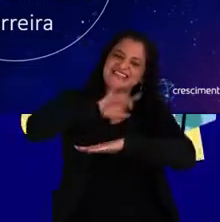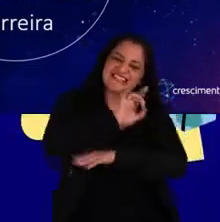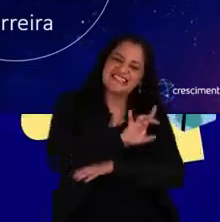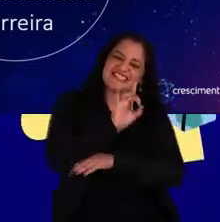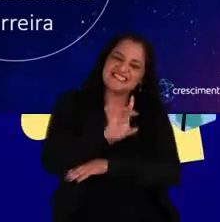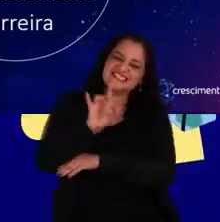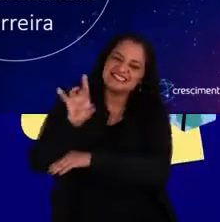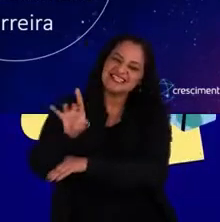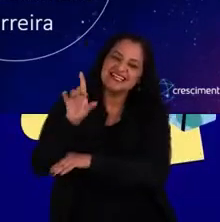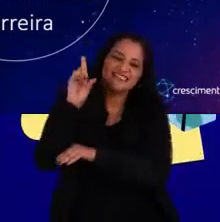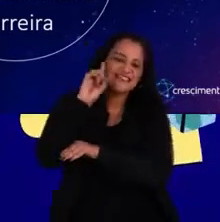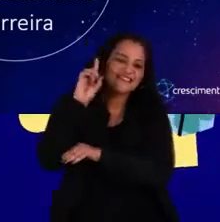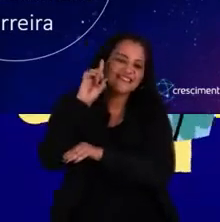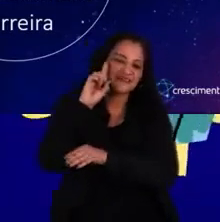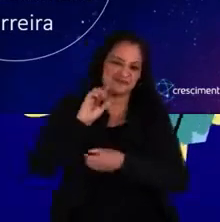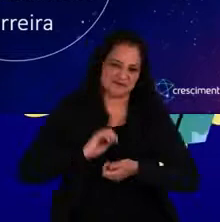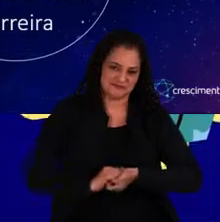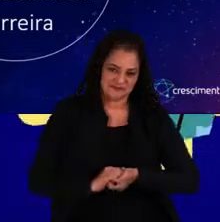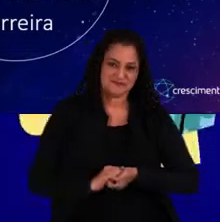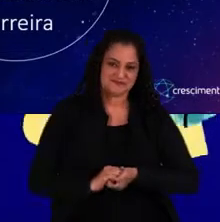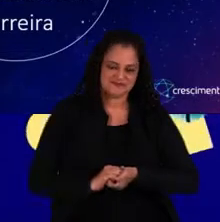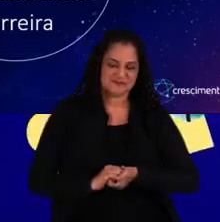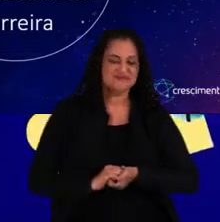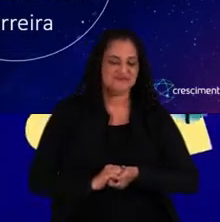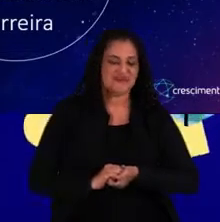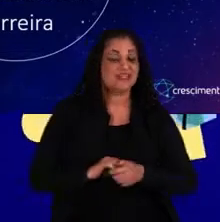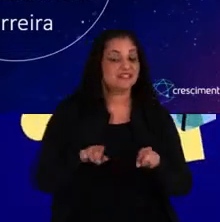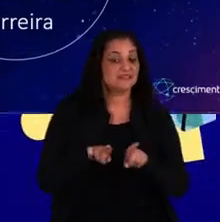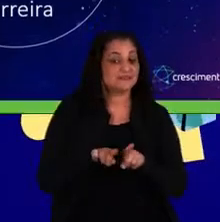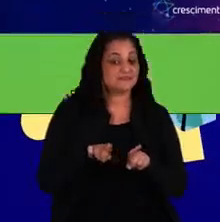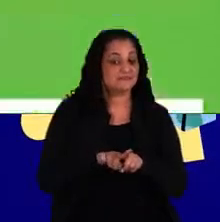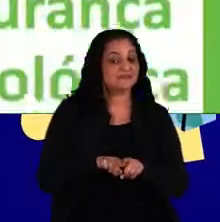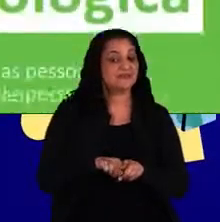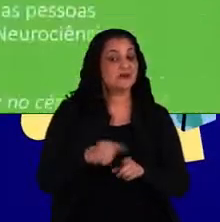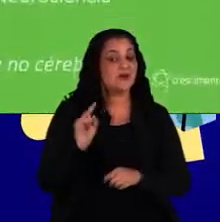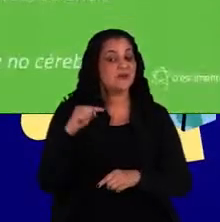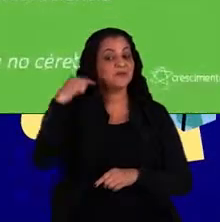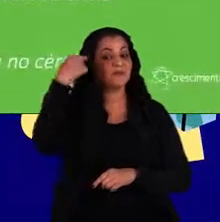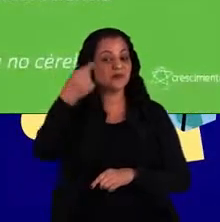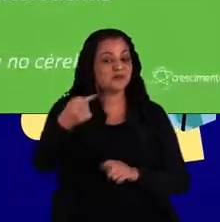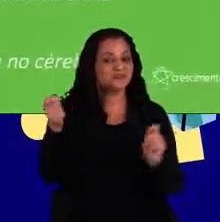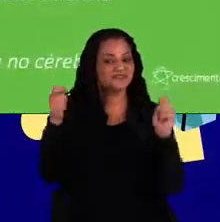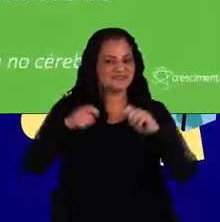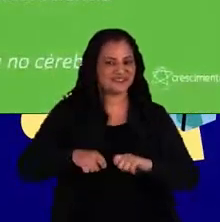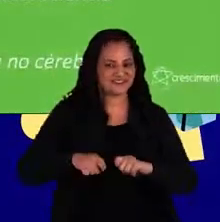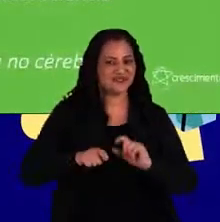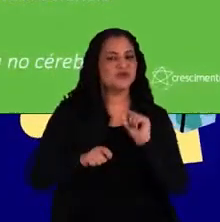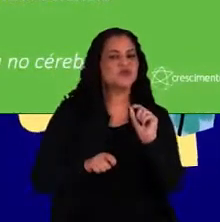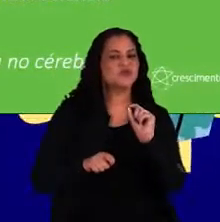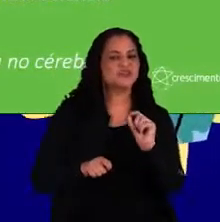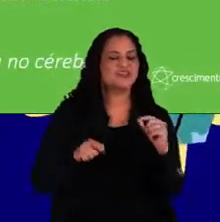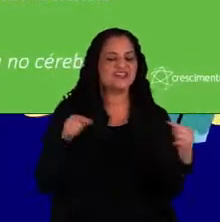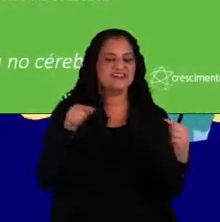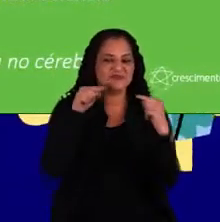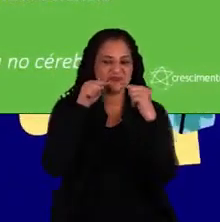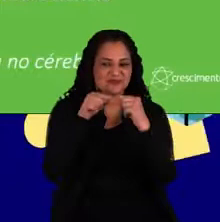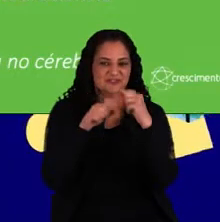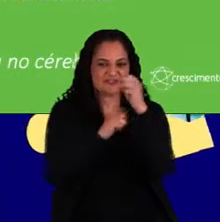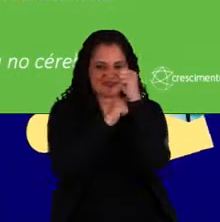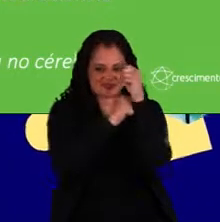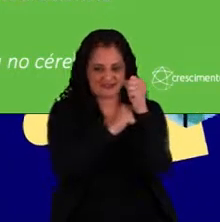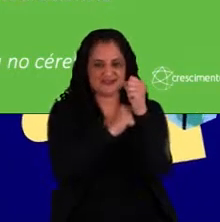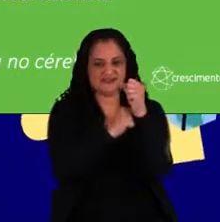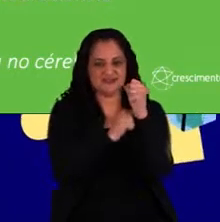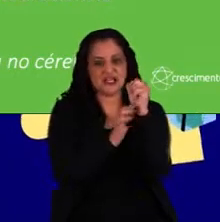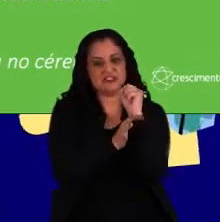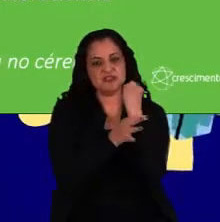delas no nosso dia a dia. Isso nos leva também a uma próxima competência que tem a ver com o